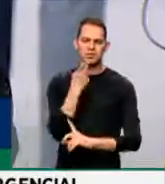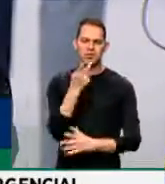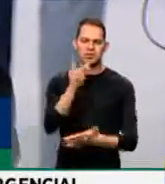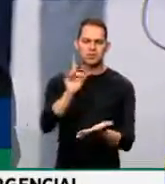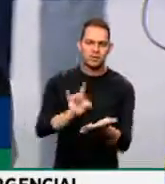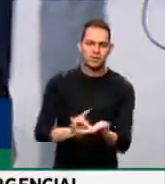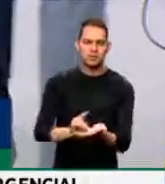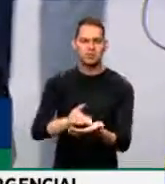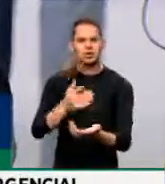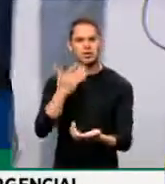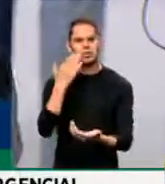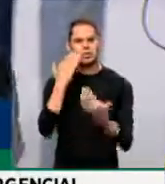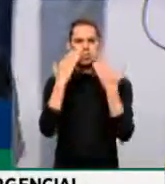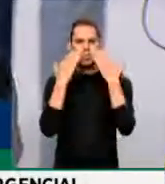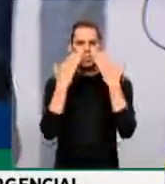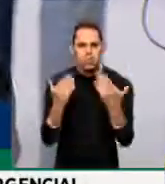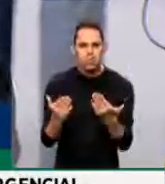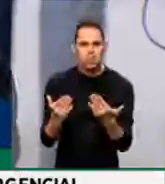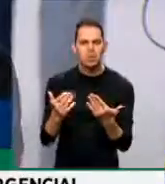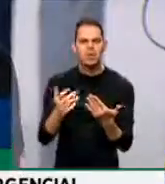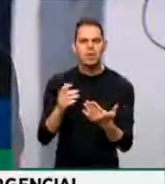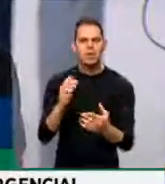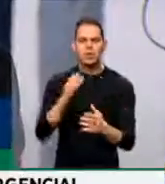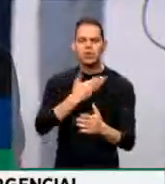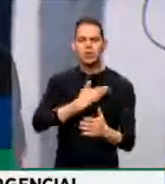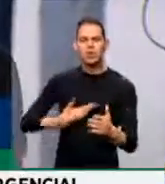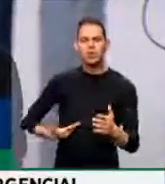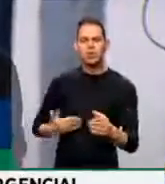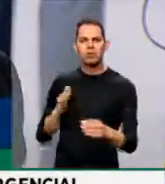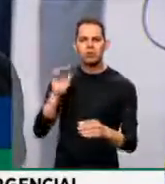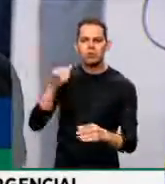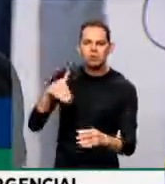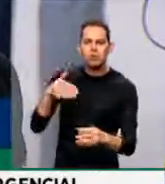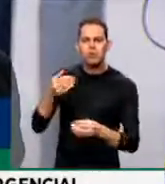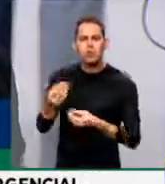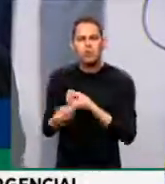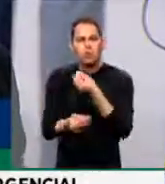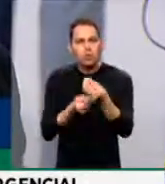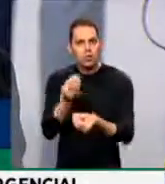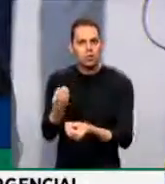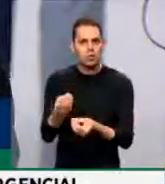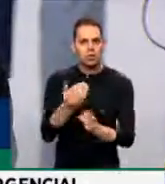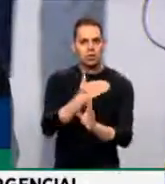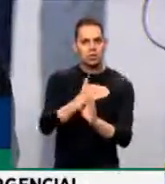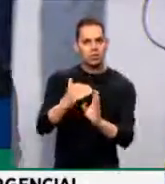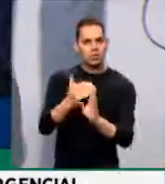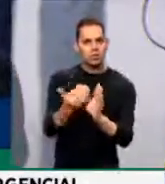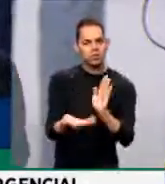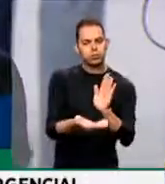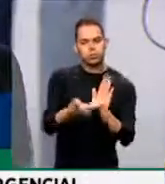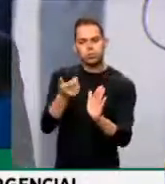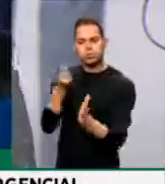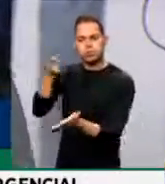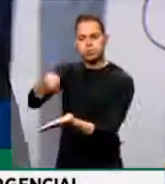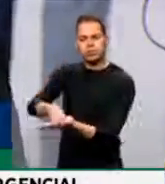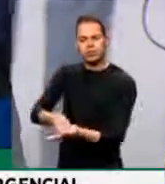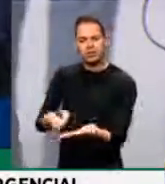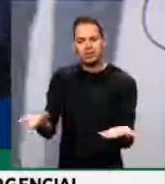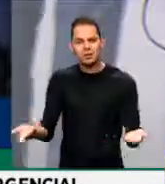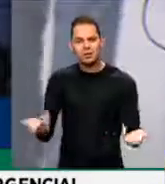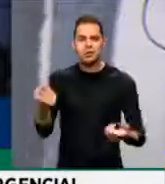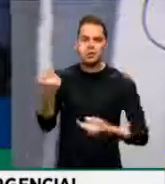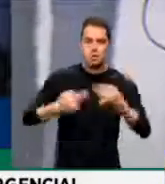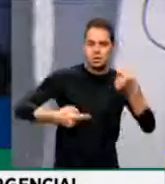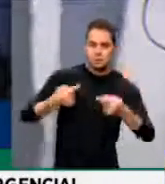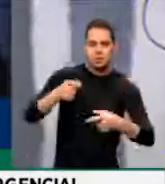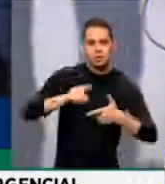é a cara desse governo, que quer tirar exatamente da classe média para pagar a conta. Vamos aqui discutir